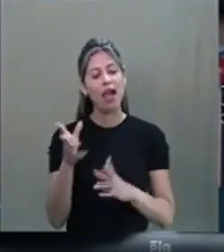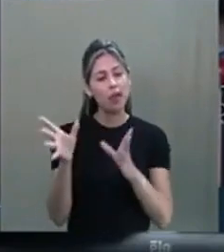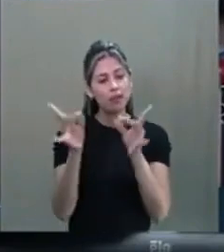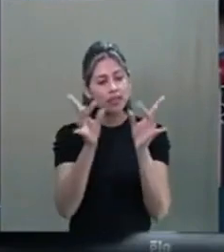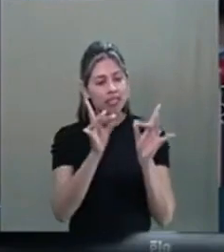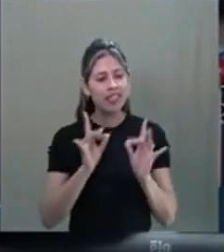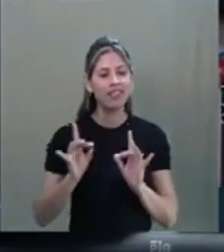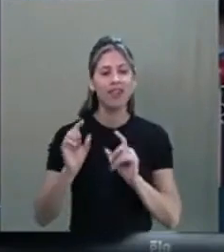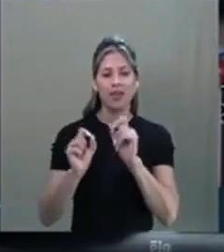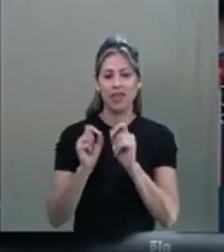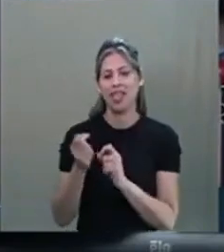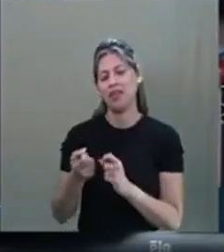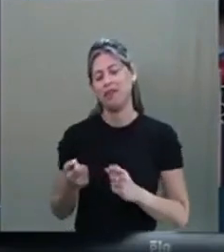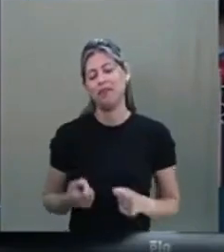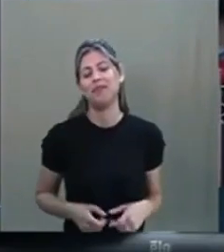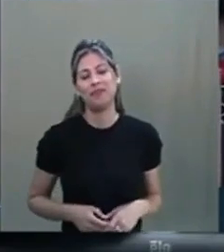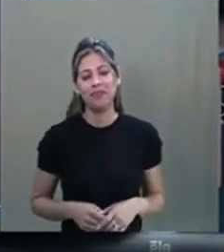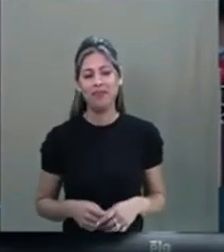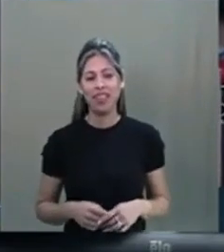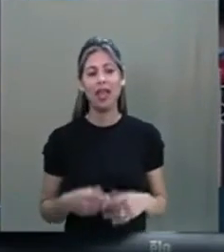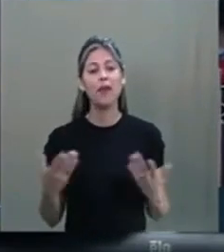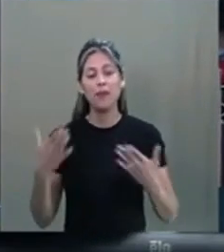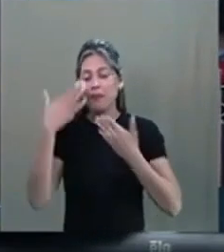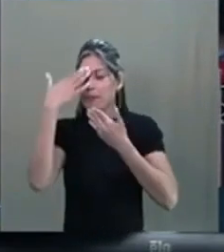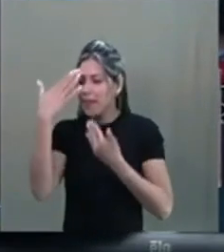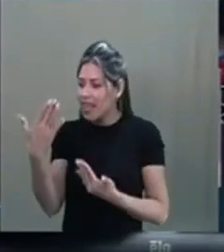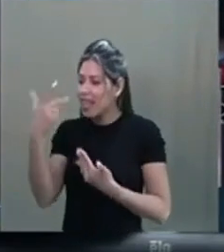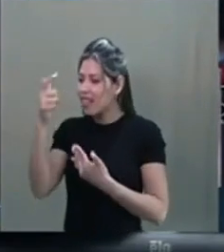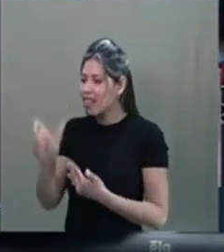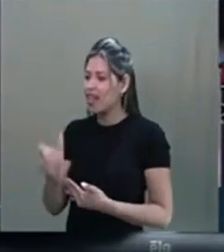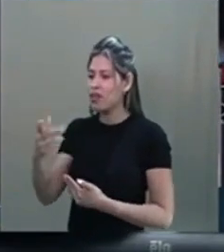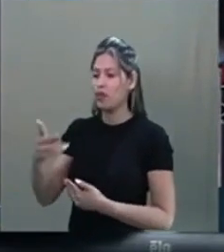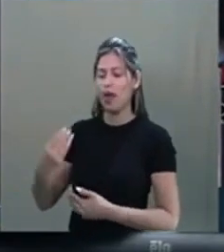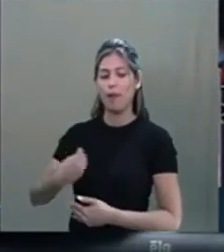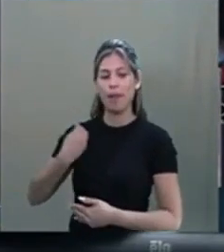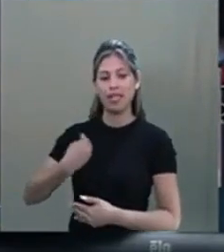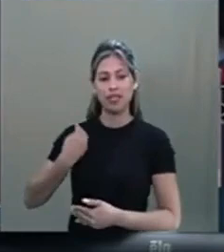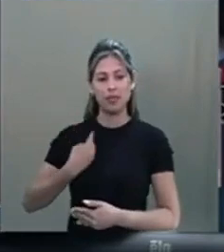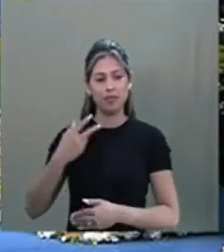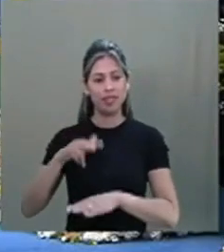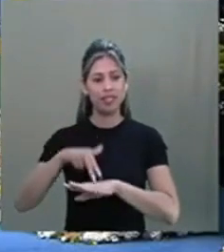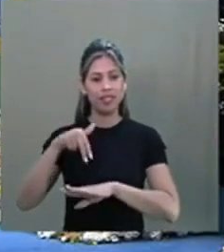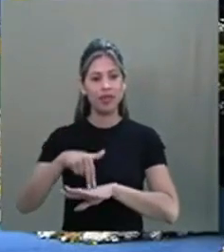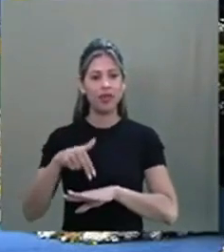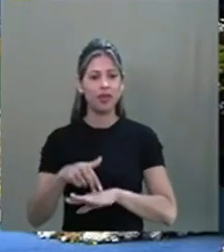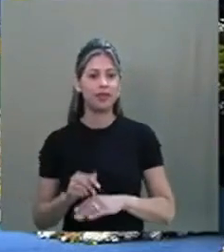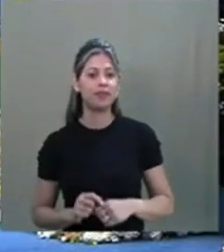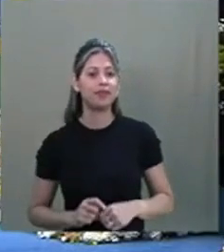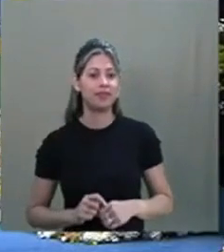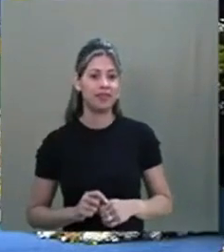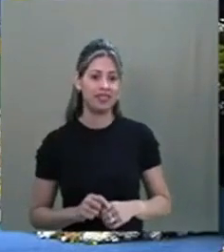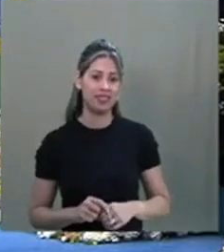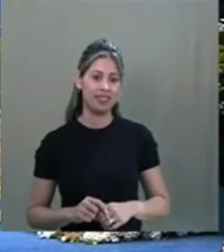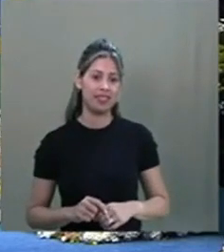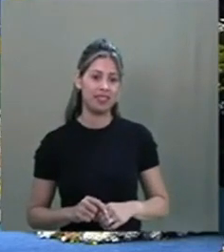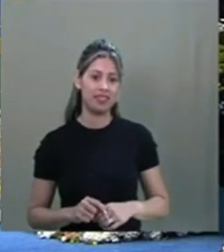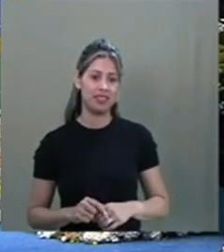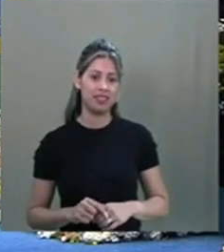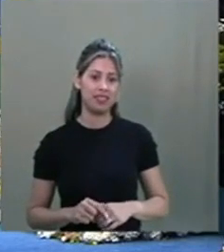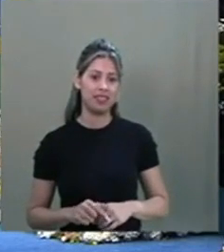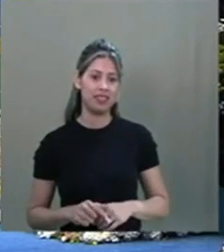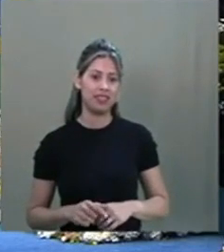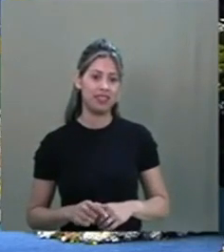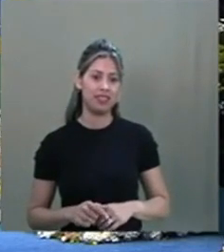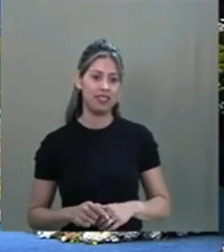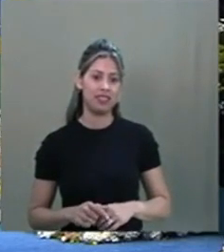da razão, e vai mostrando as coisas. Então, muito obrigado pela sua participação, Simone. Só esqueci de agradecer o ministro. Ah, então,